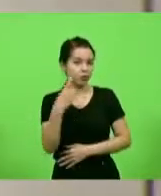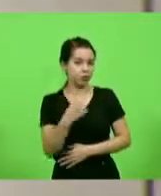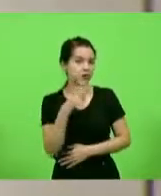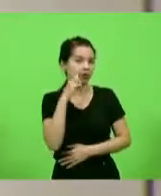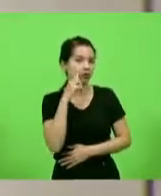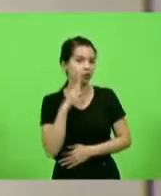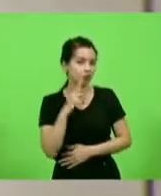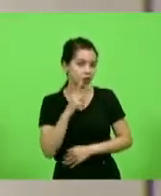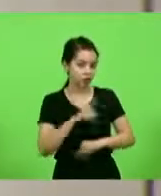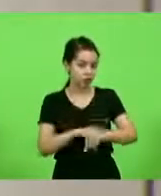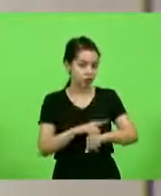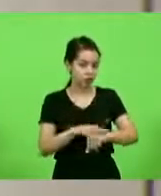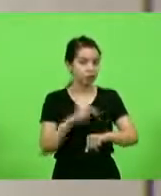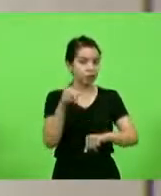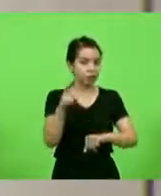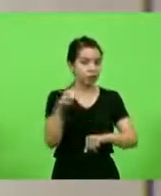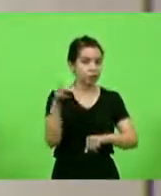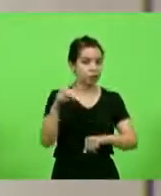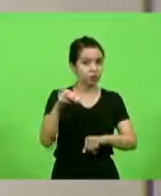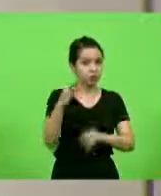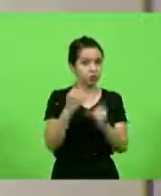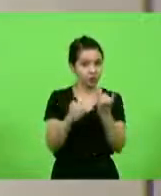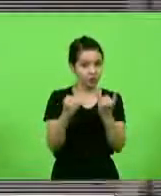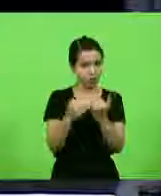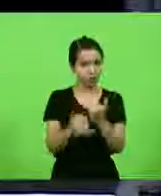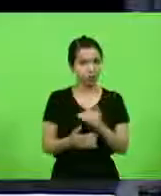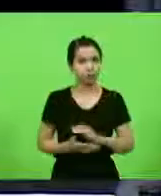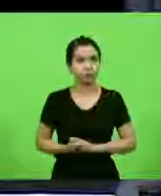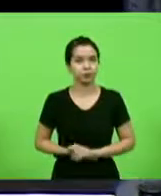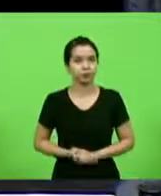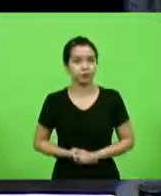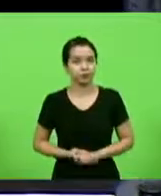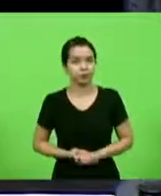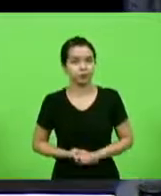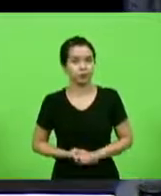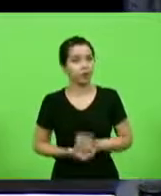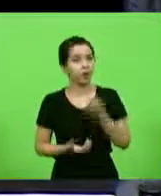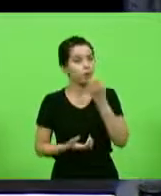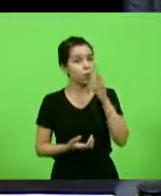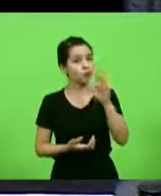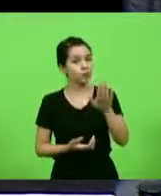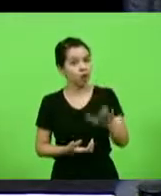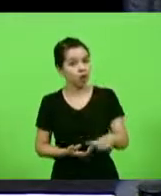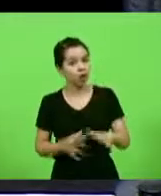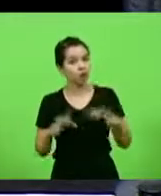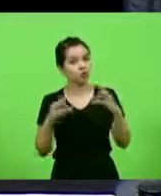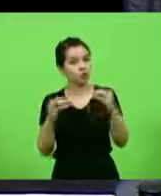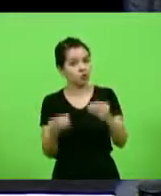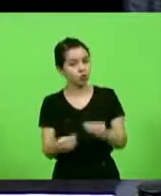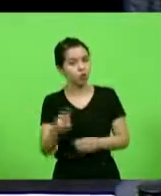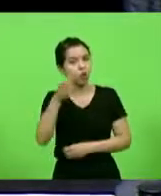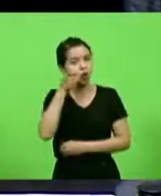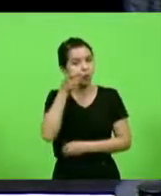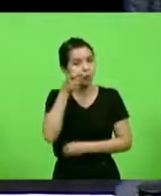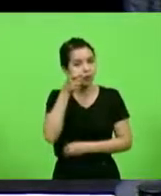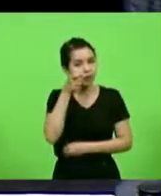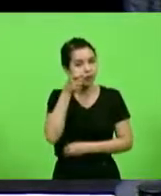sete minutos e meio. Senhores, eu gostaria que, boa tarde a todos, a todas que nos acompanham.